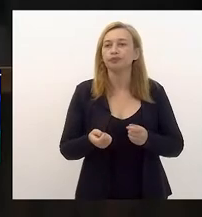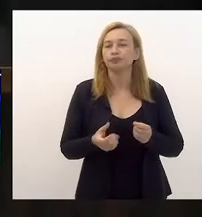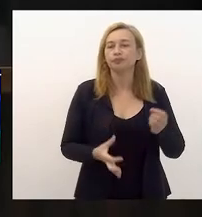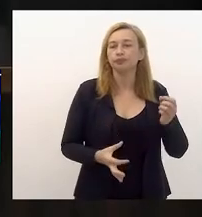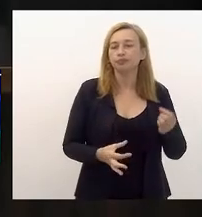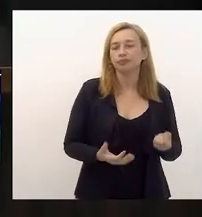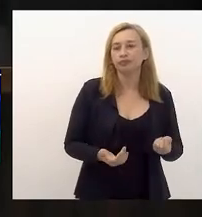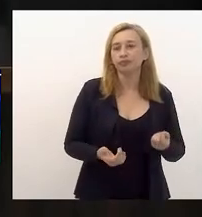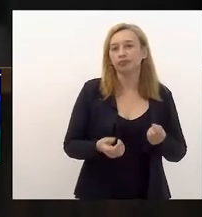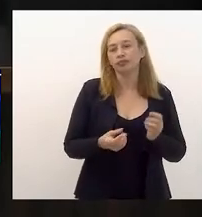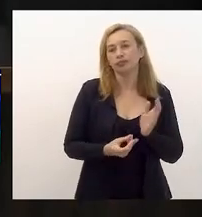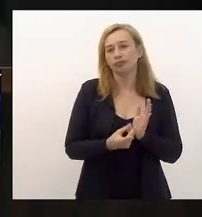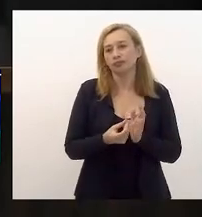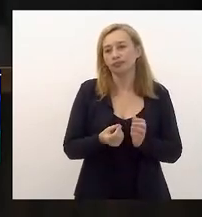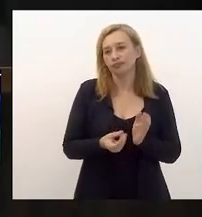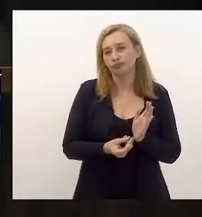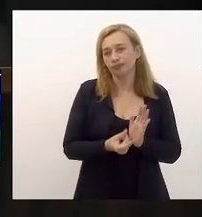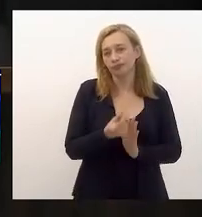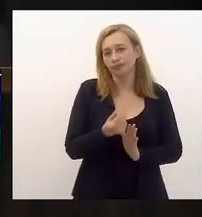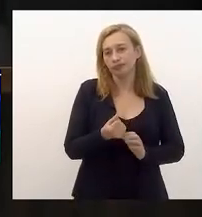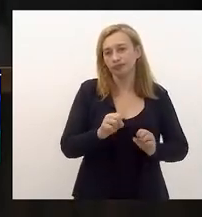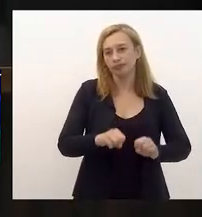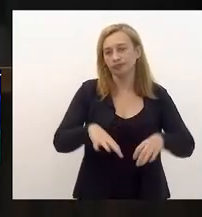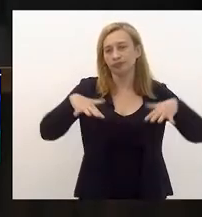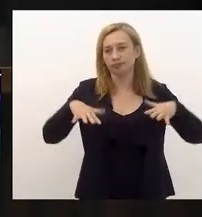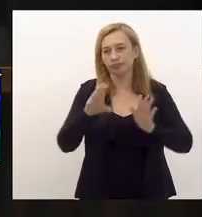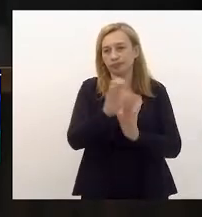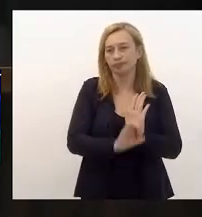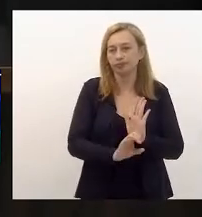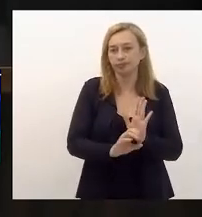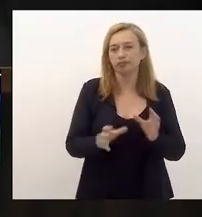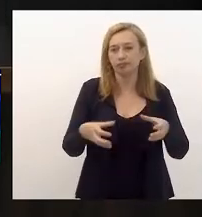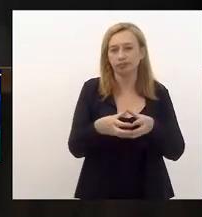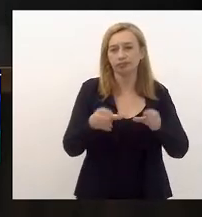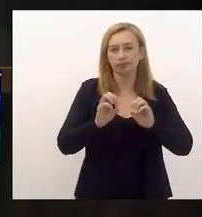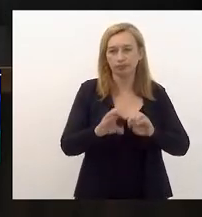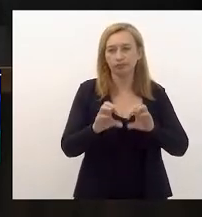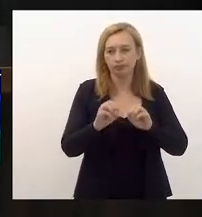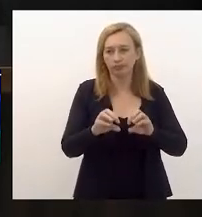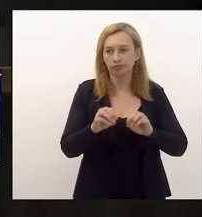Turismo e de Orçamento às Emendas de Plenário. Para me parecer para a Comissão de Educação,